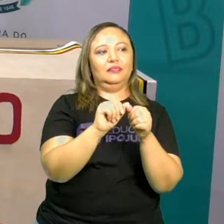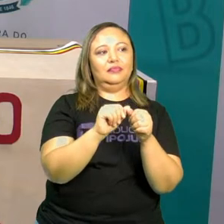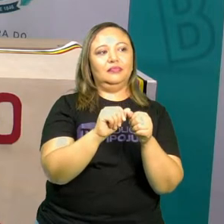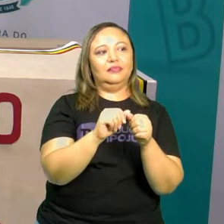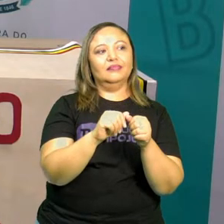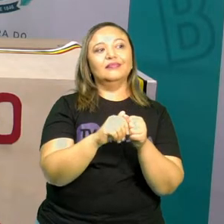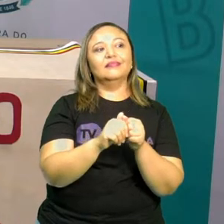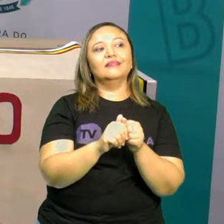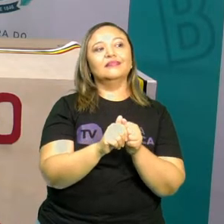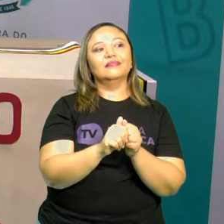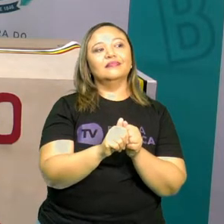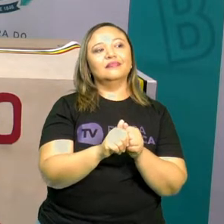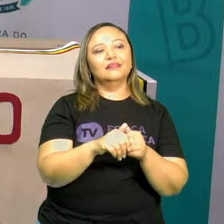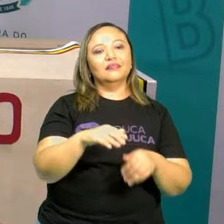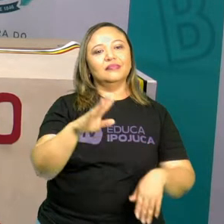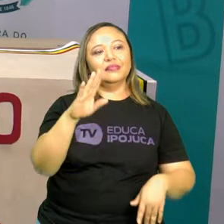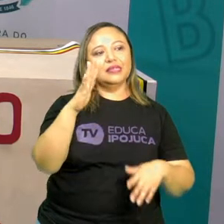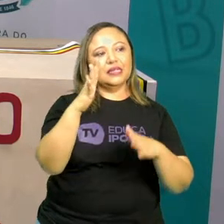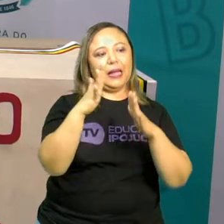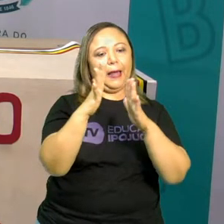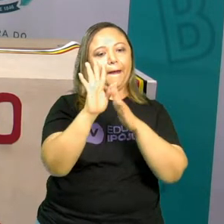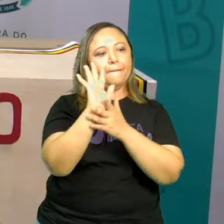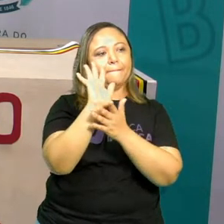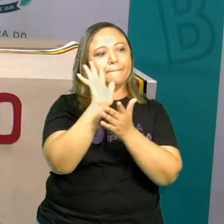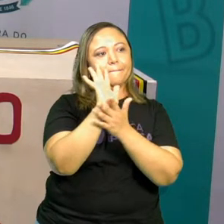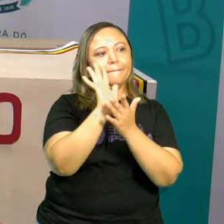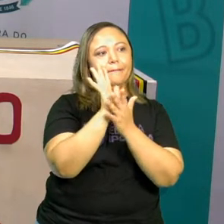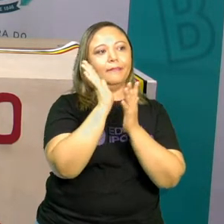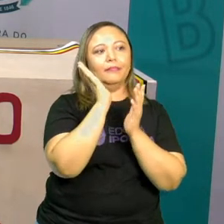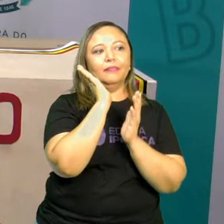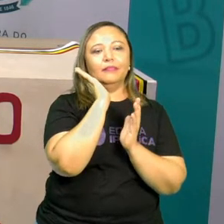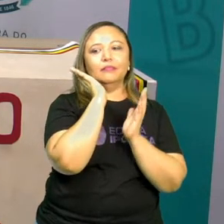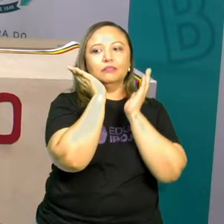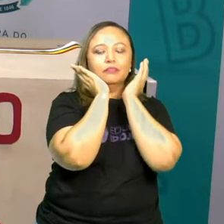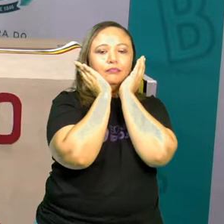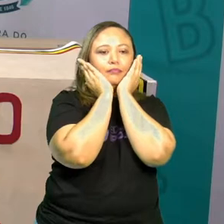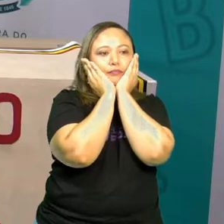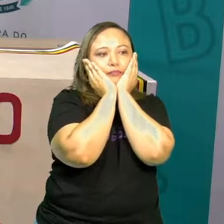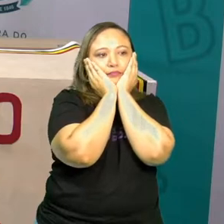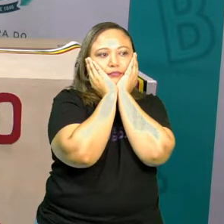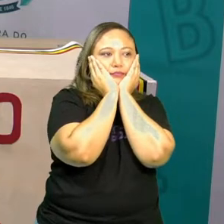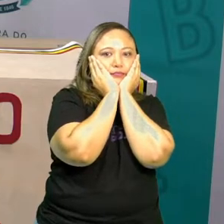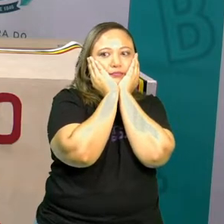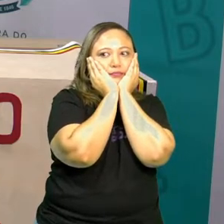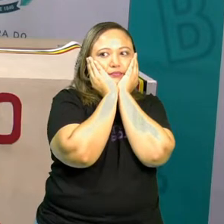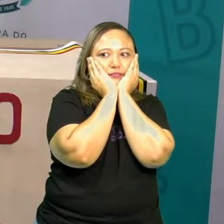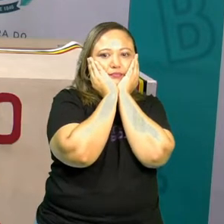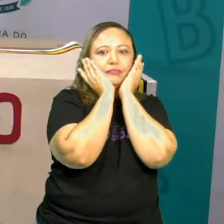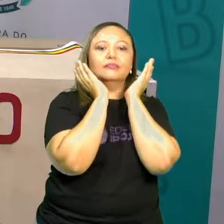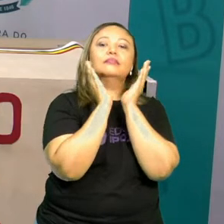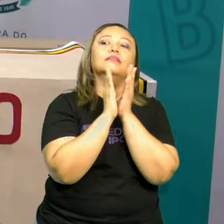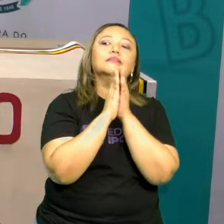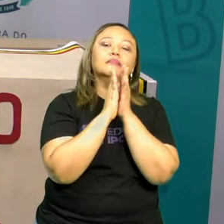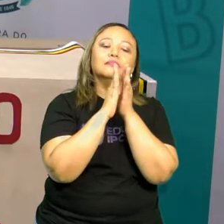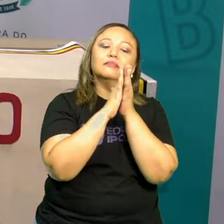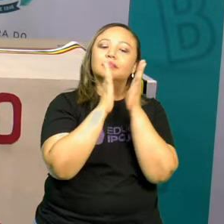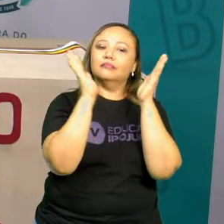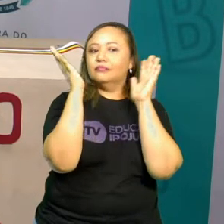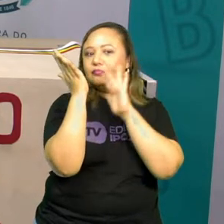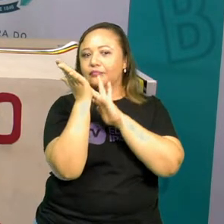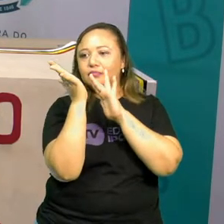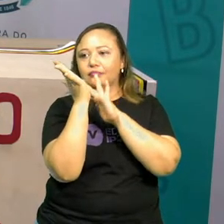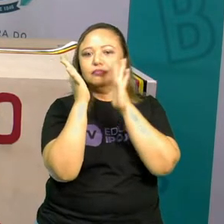Colocar as mãos na bochecha. Coloca aí, ó. As duas